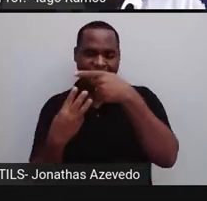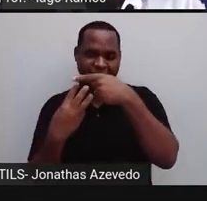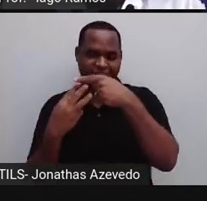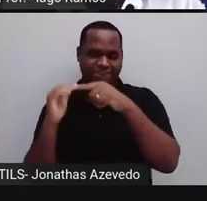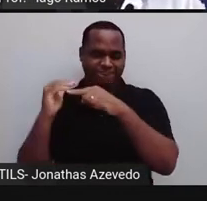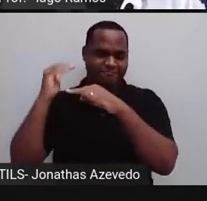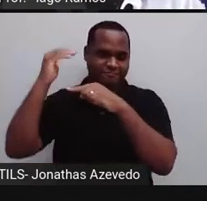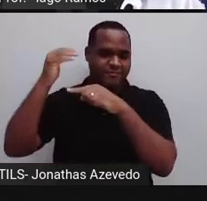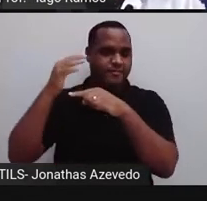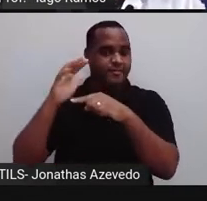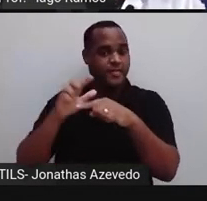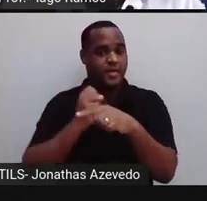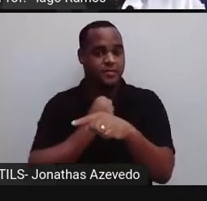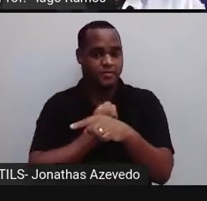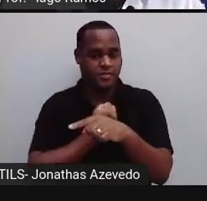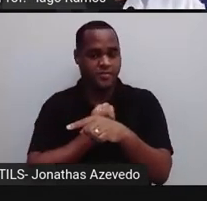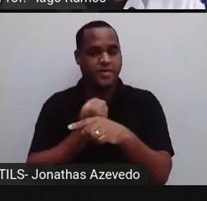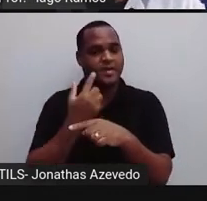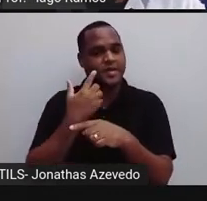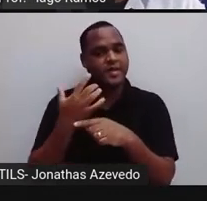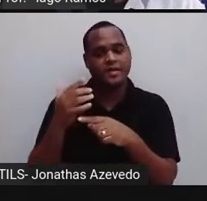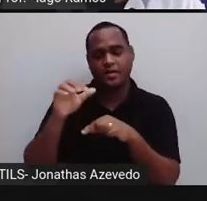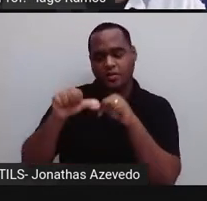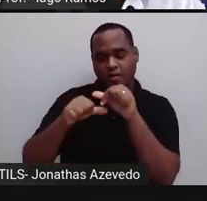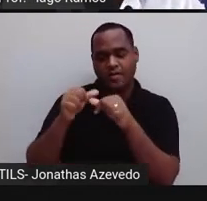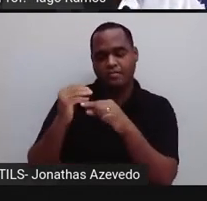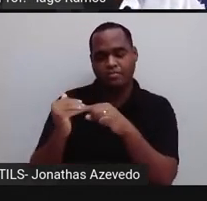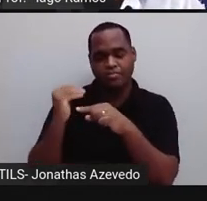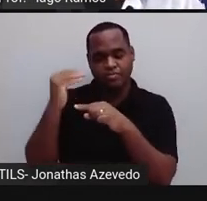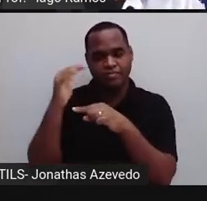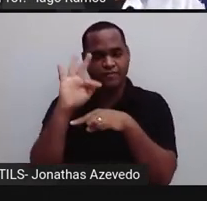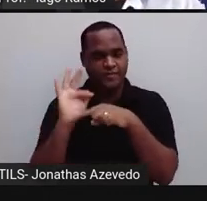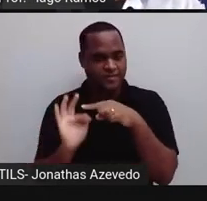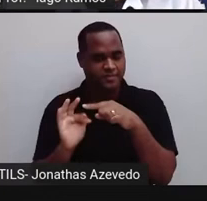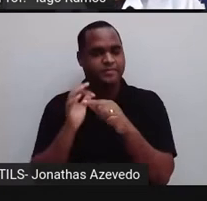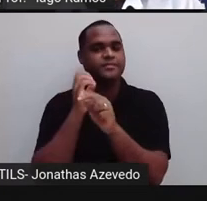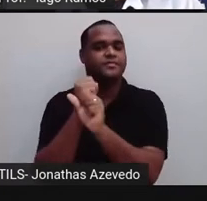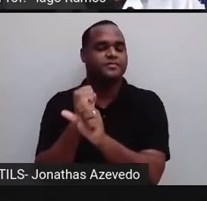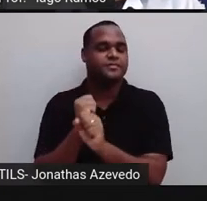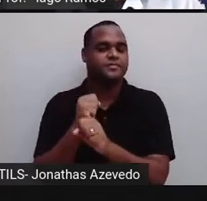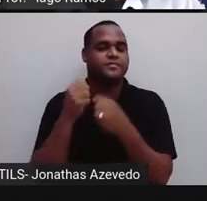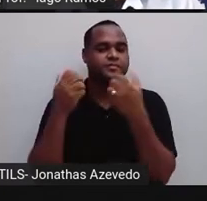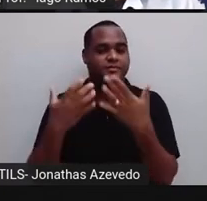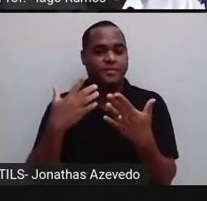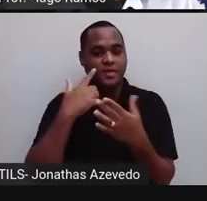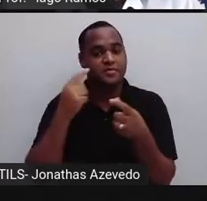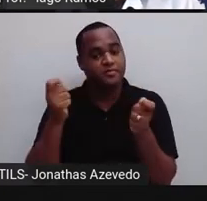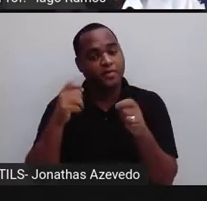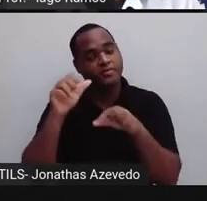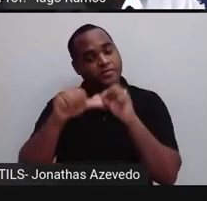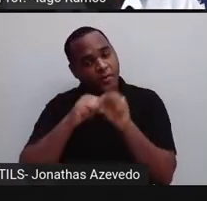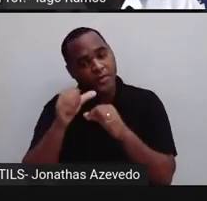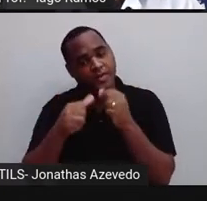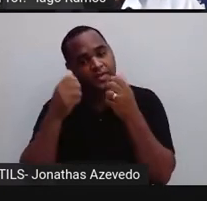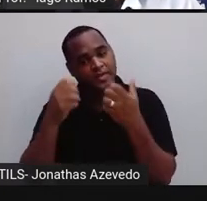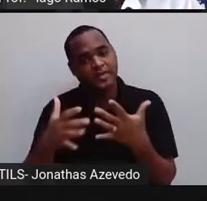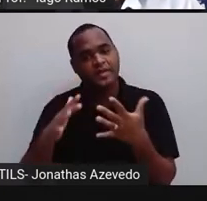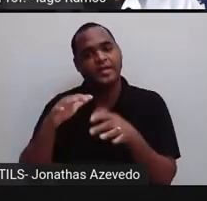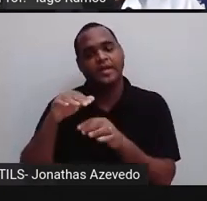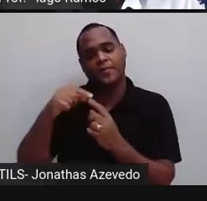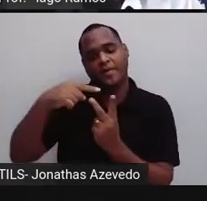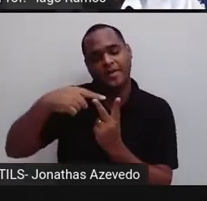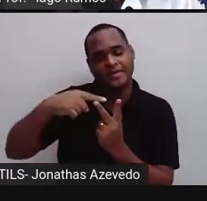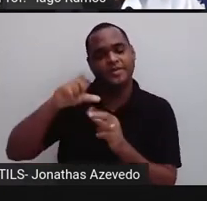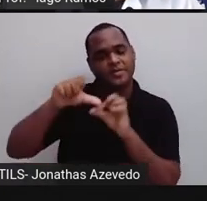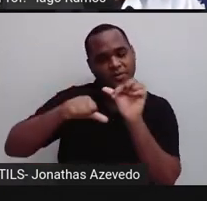um número elevado a uma fração, pra calcular essa potência, a gente vai ter que transformar numa raiz, né,